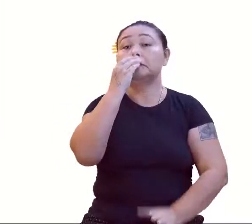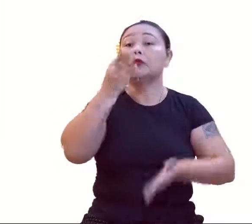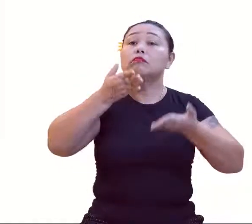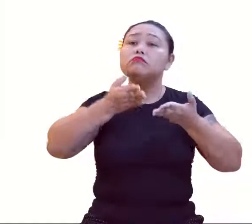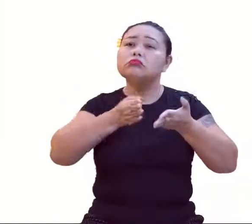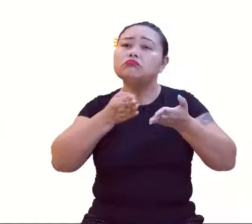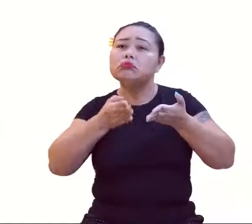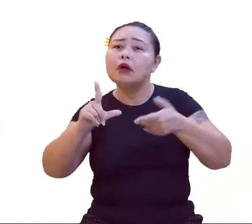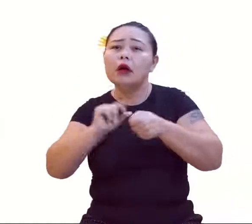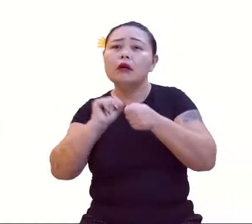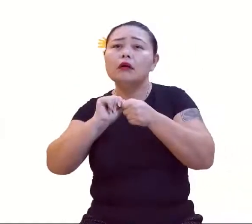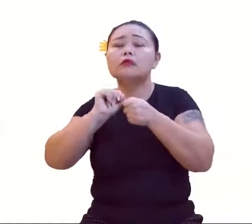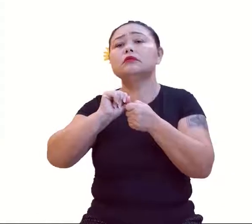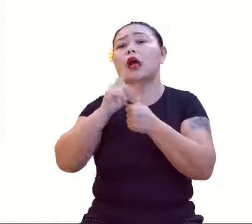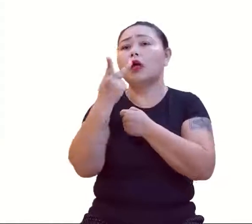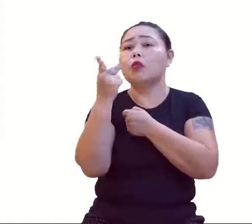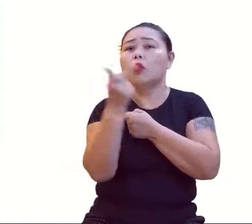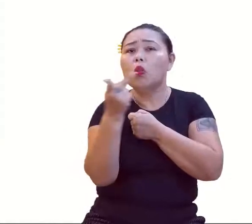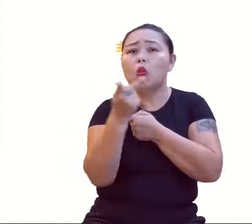para cada cão.